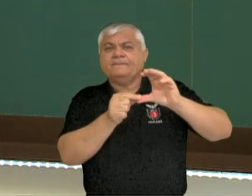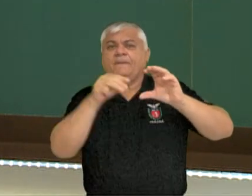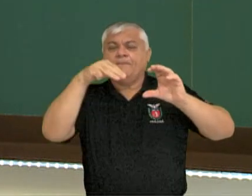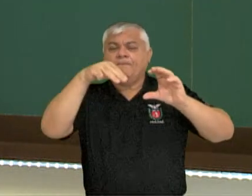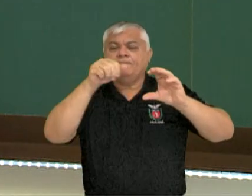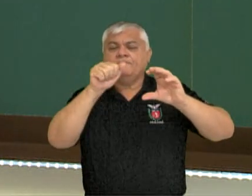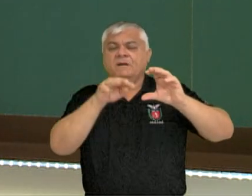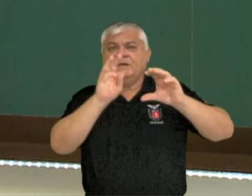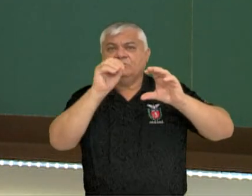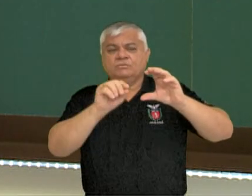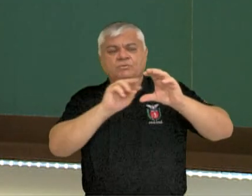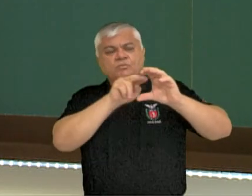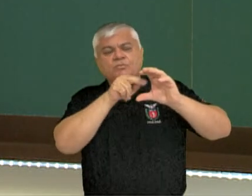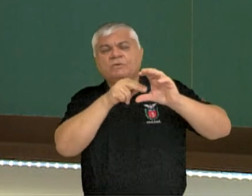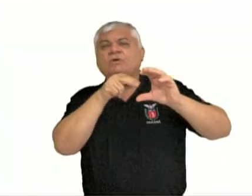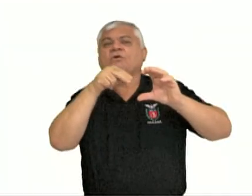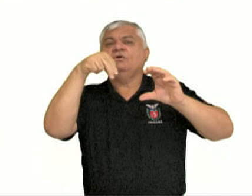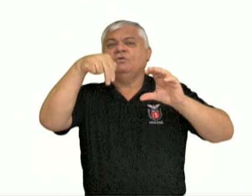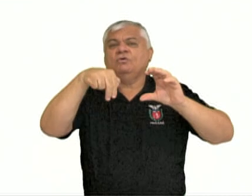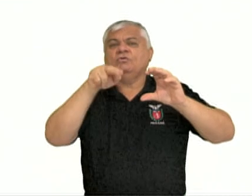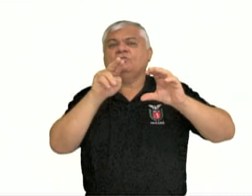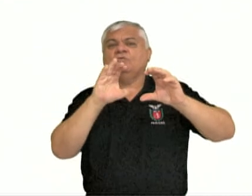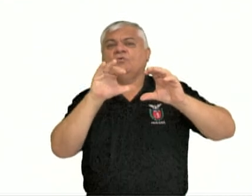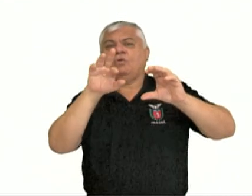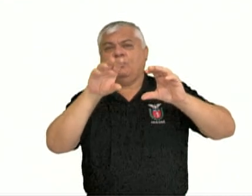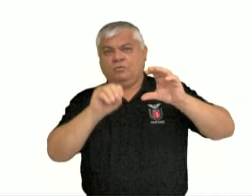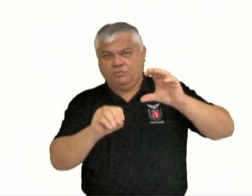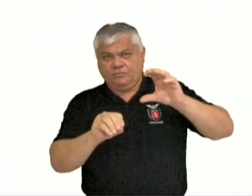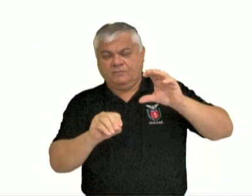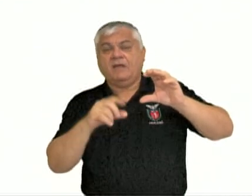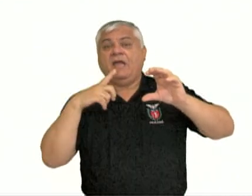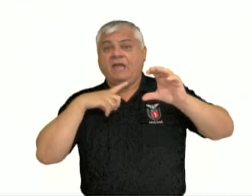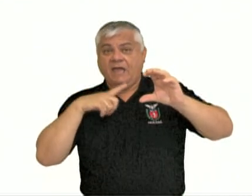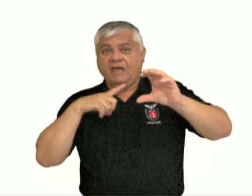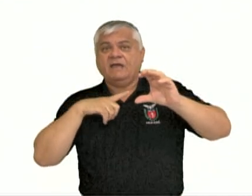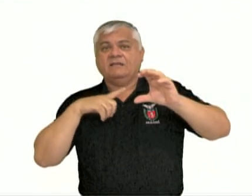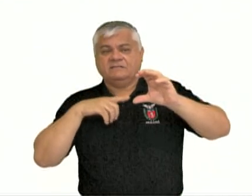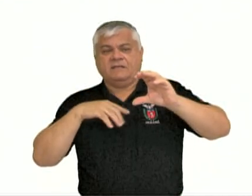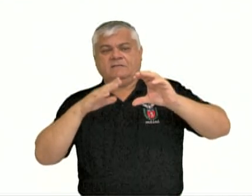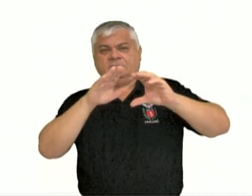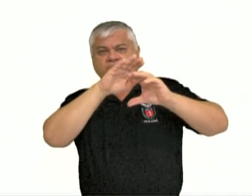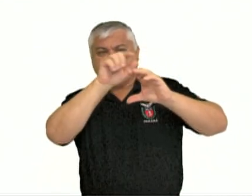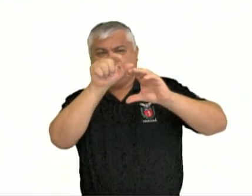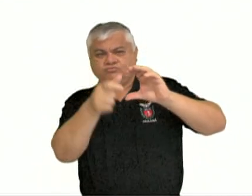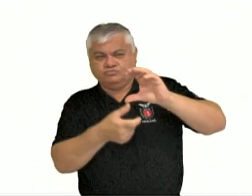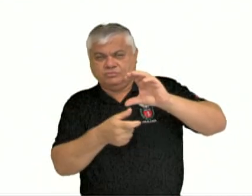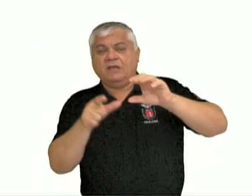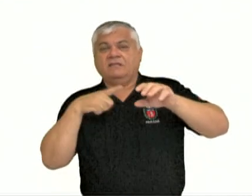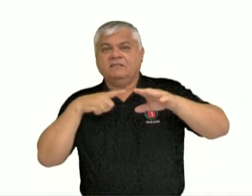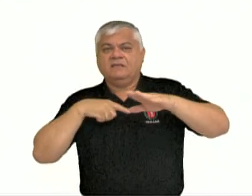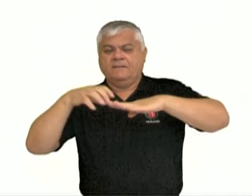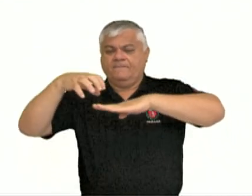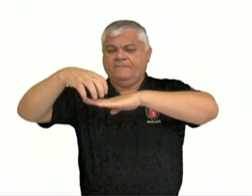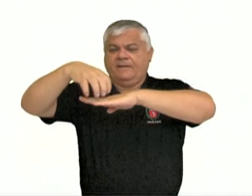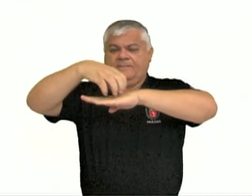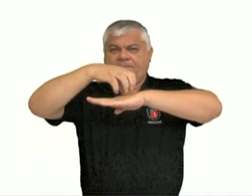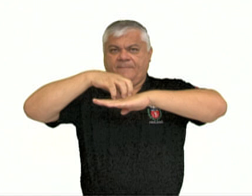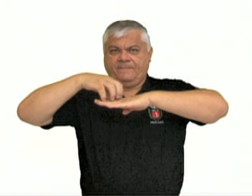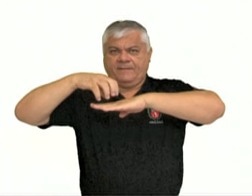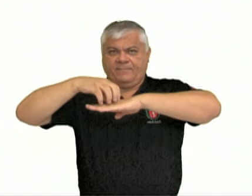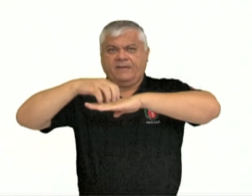e sobre isso nós vamos ter os continentes que estão em cima das placas tectônicas. Então quando eu falo da